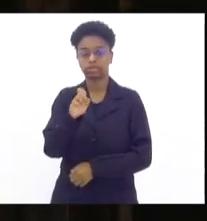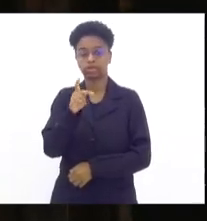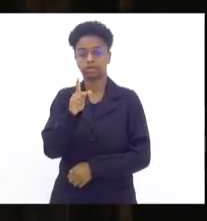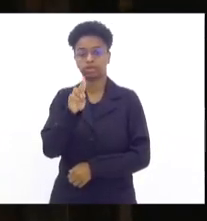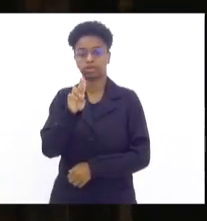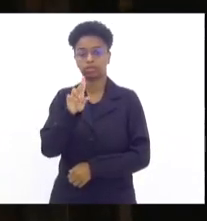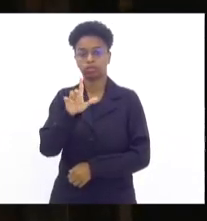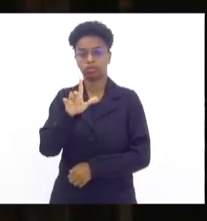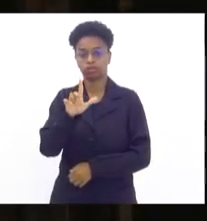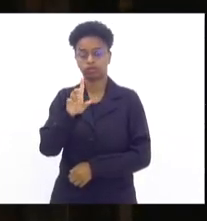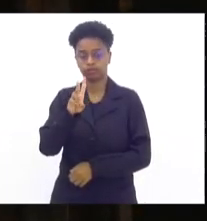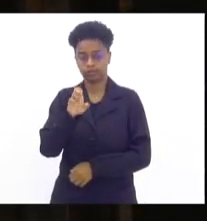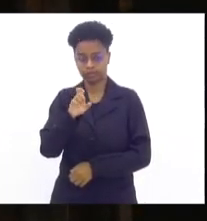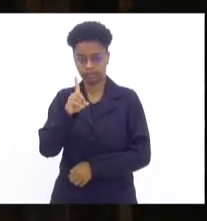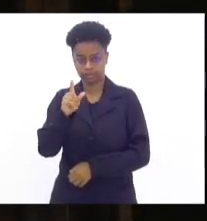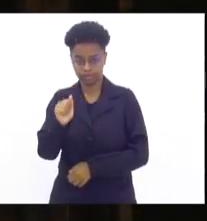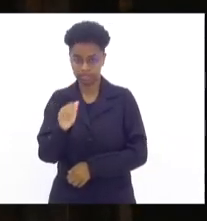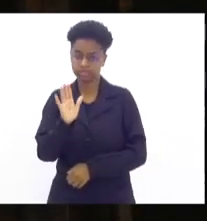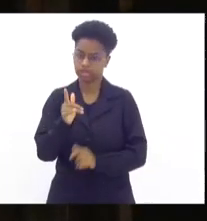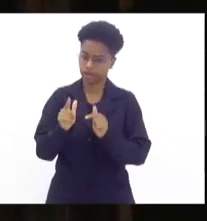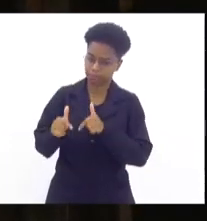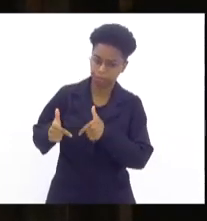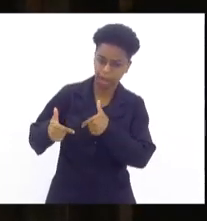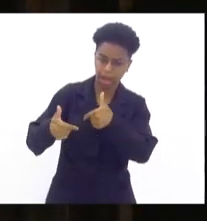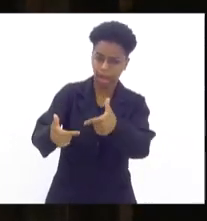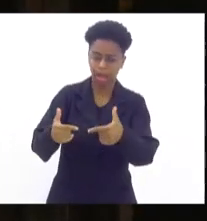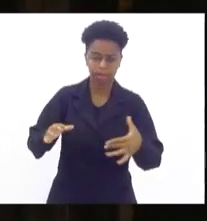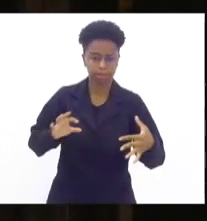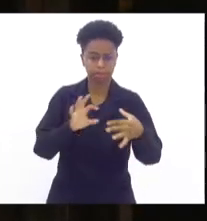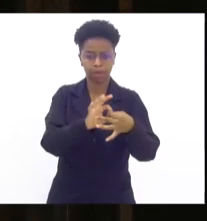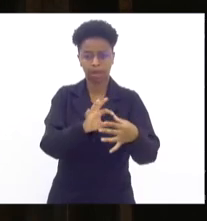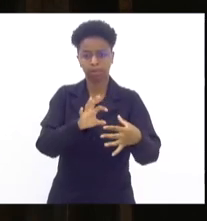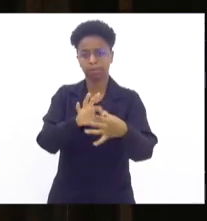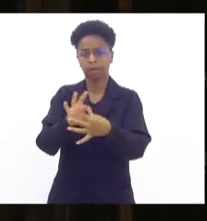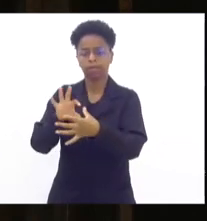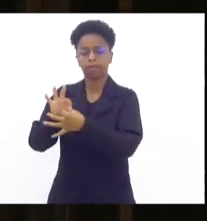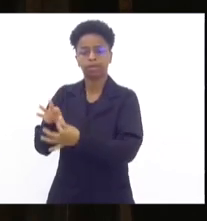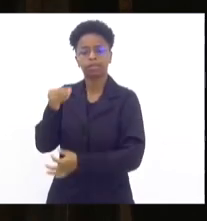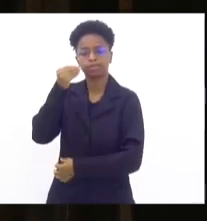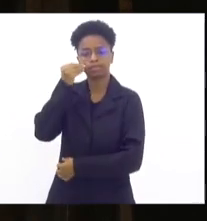a gente já fazendo algumas ações integradas, buscando